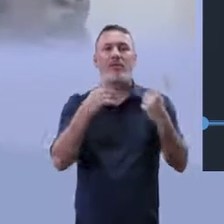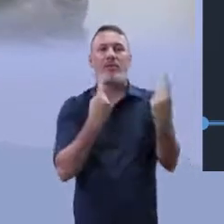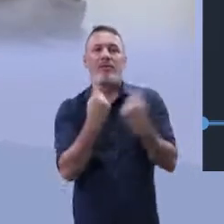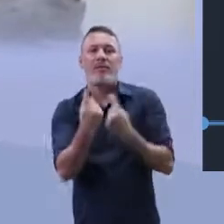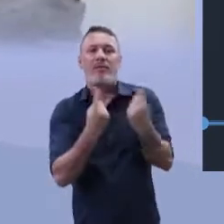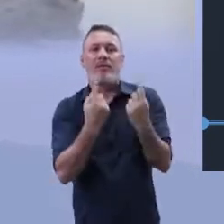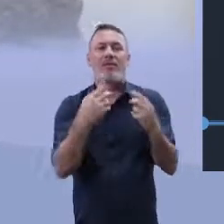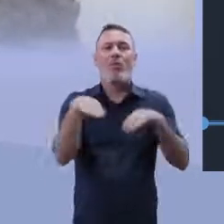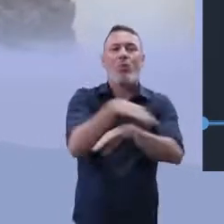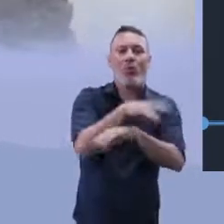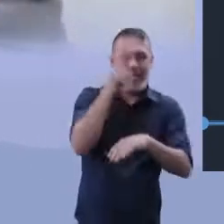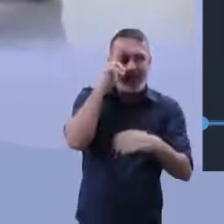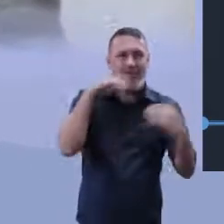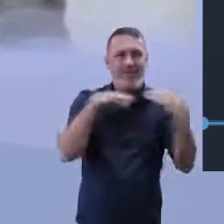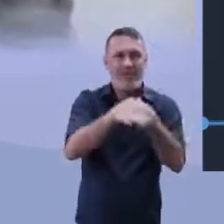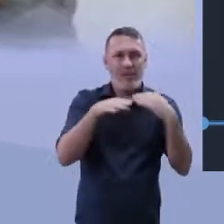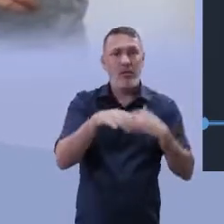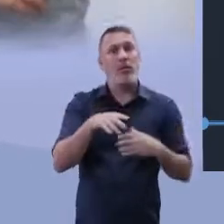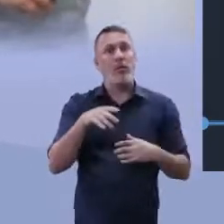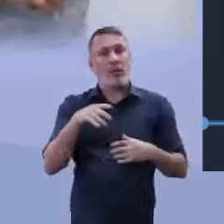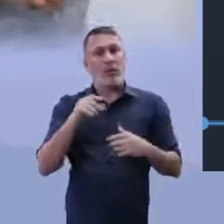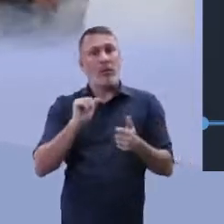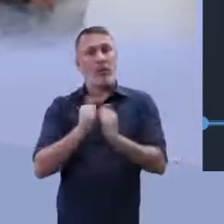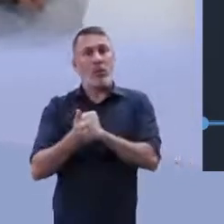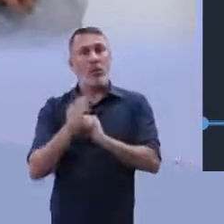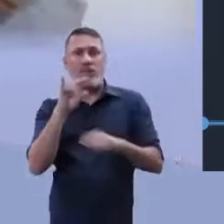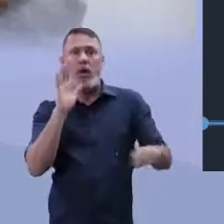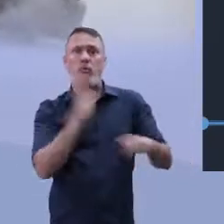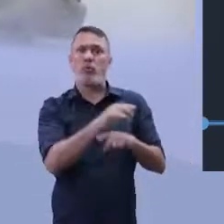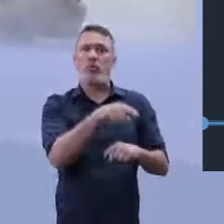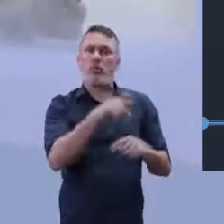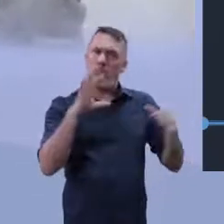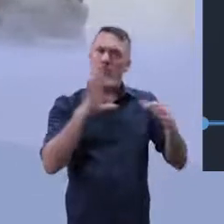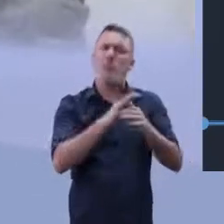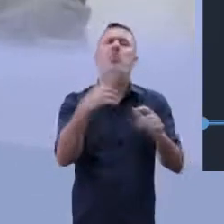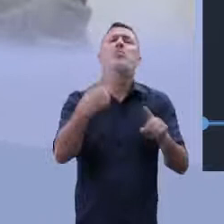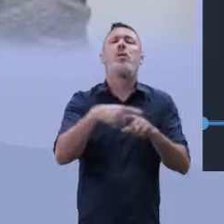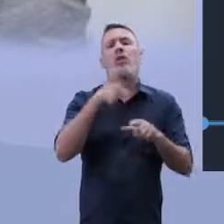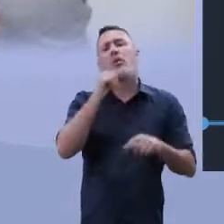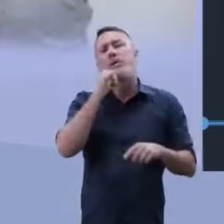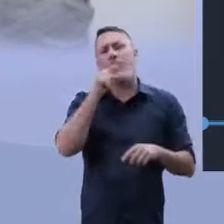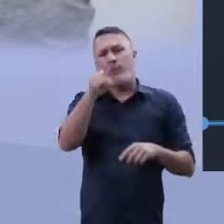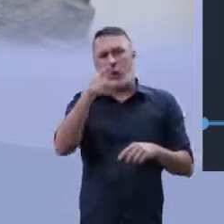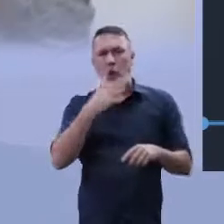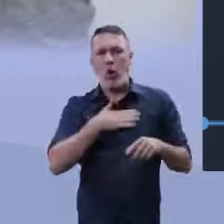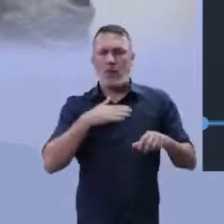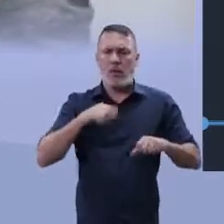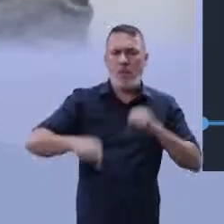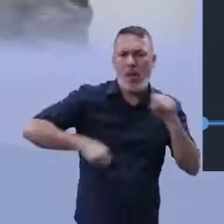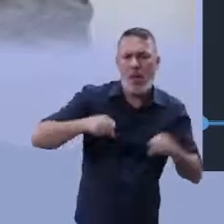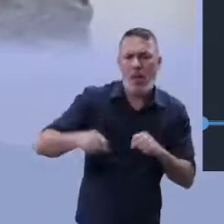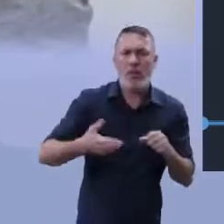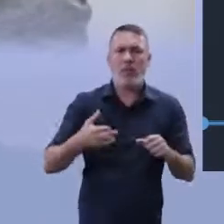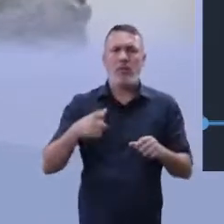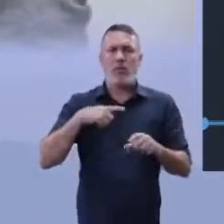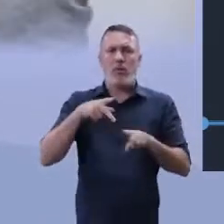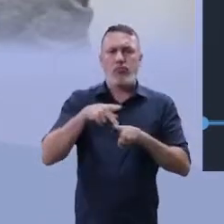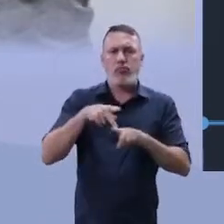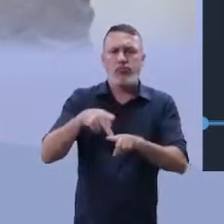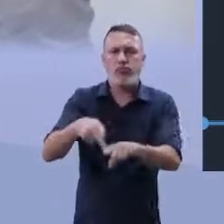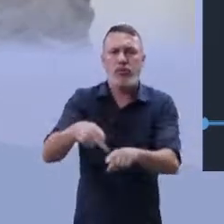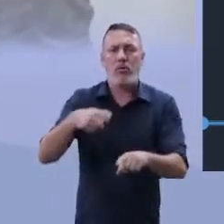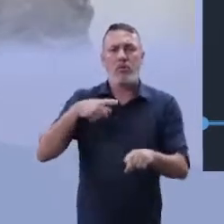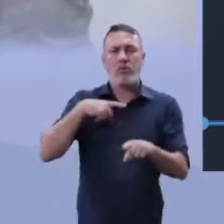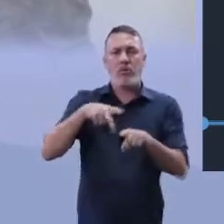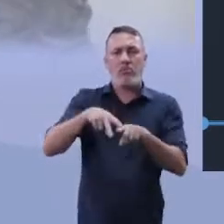é um fator para a melhoria disso aí. Se o rapaz gosta de bike, patinete, skate ou andar, obviamente, ele não vai